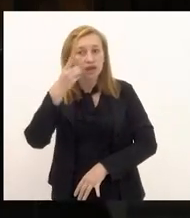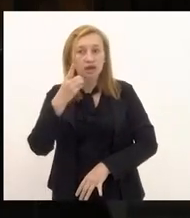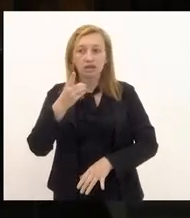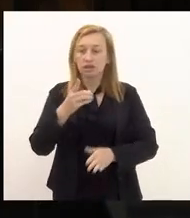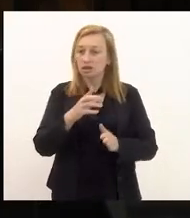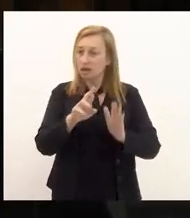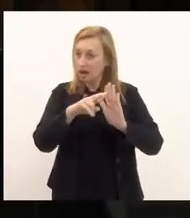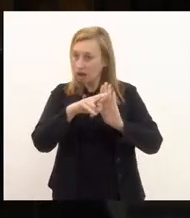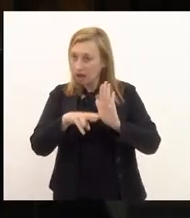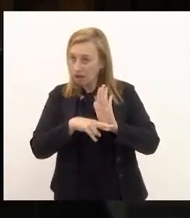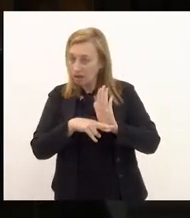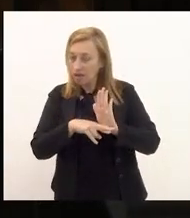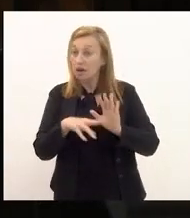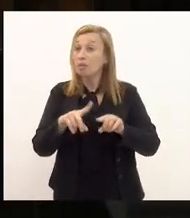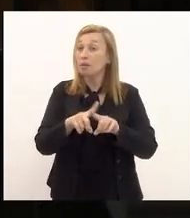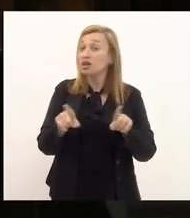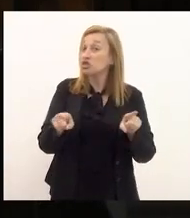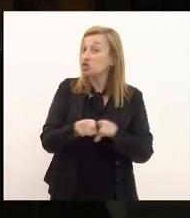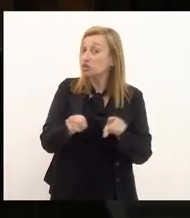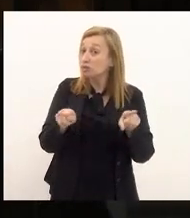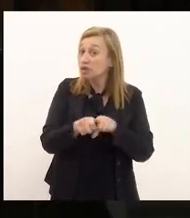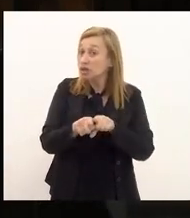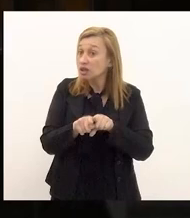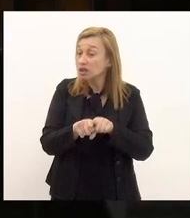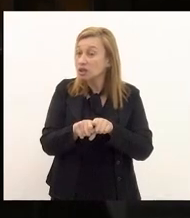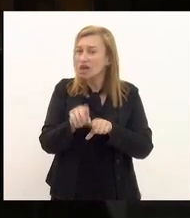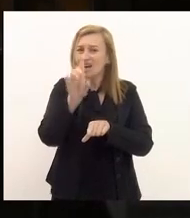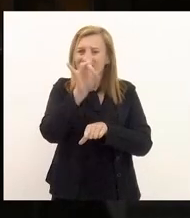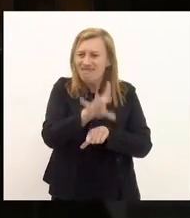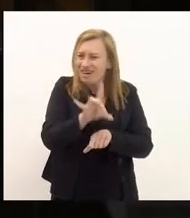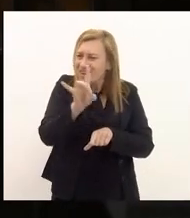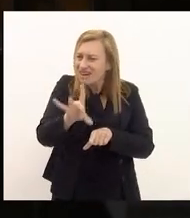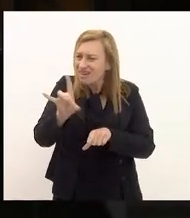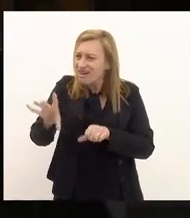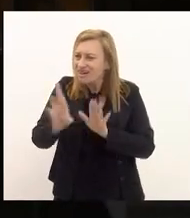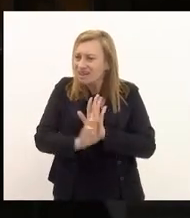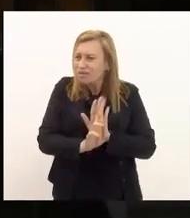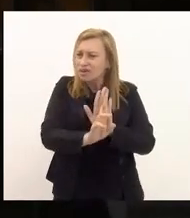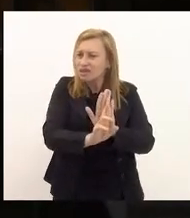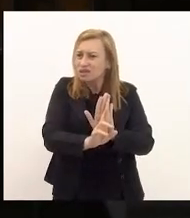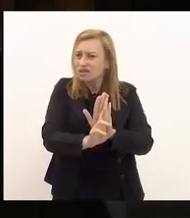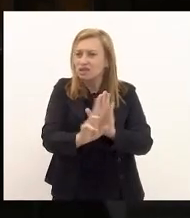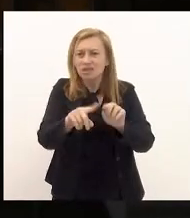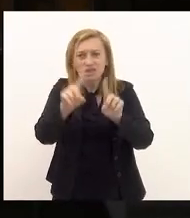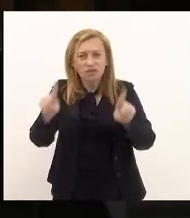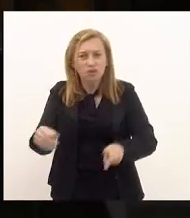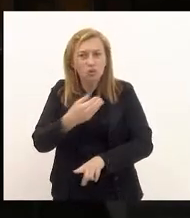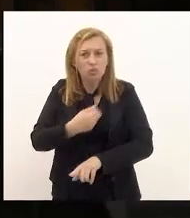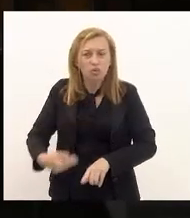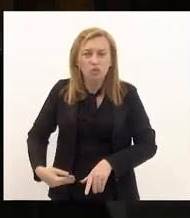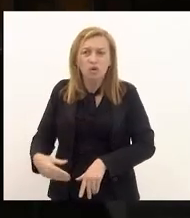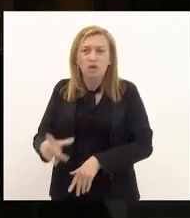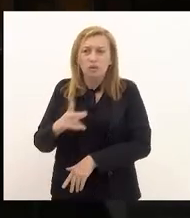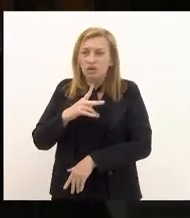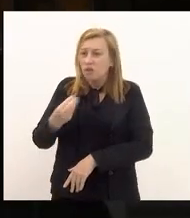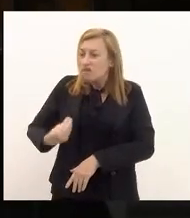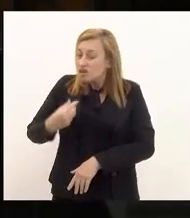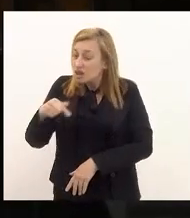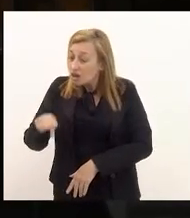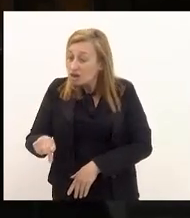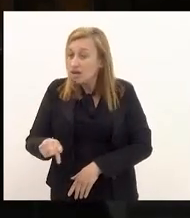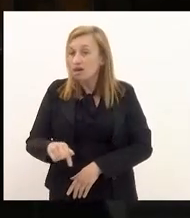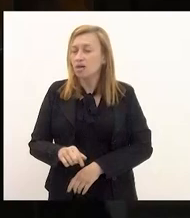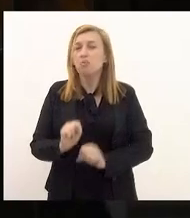mas também como que cada representação de servidores cada servidor individualmente que aqui estava presente